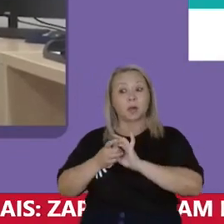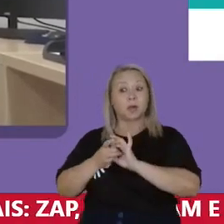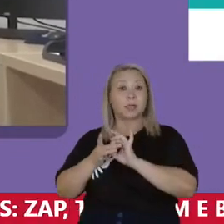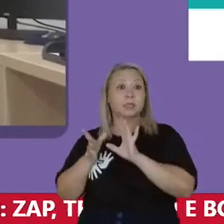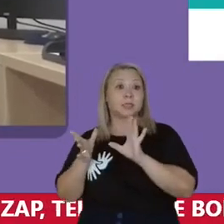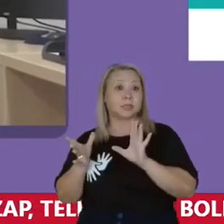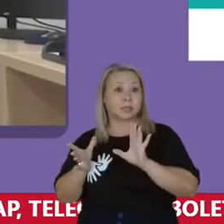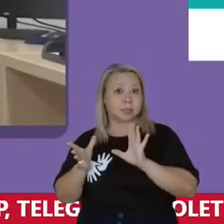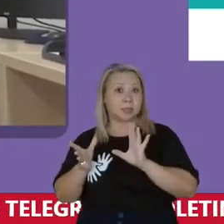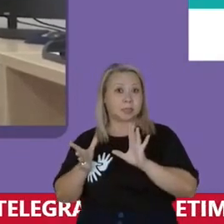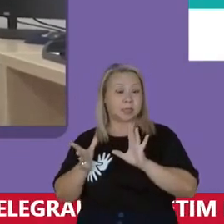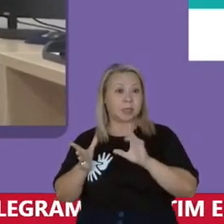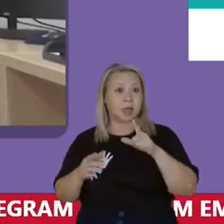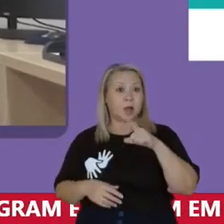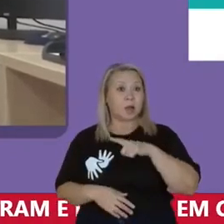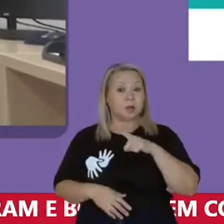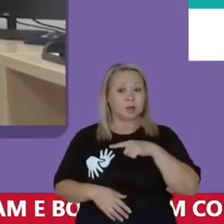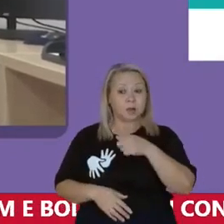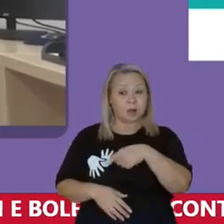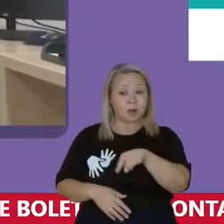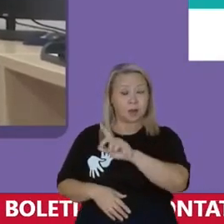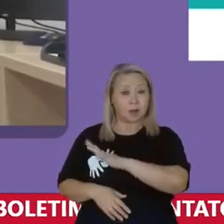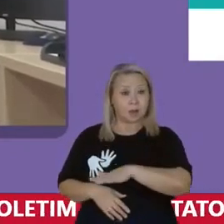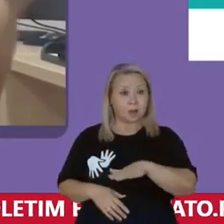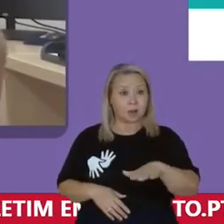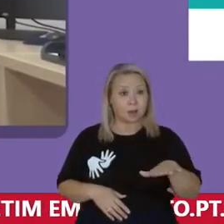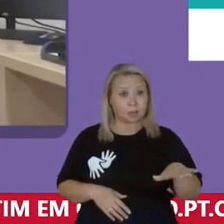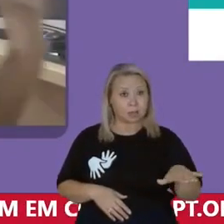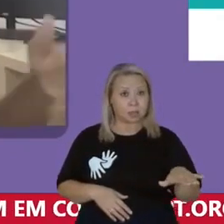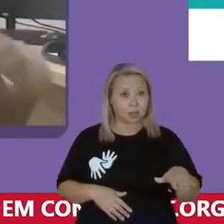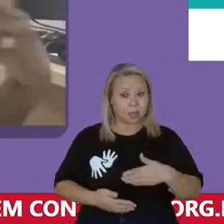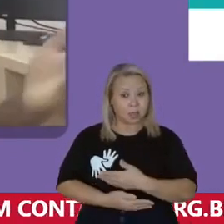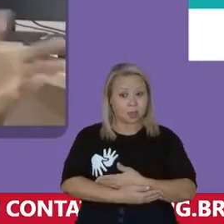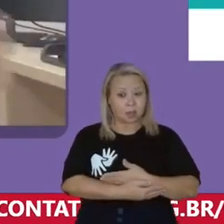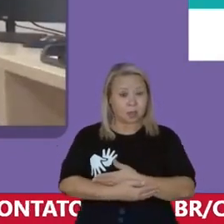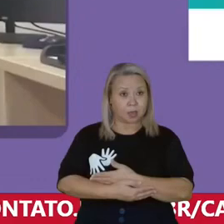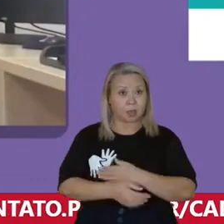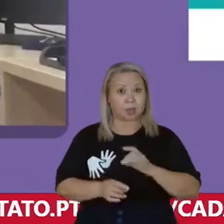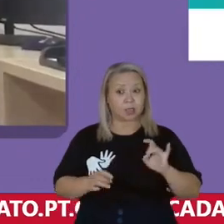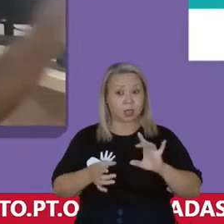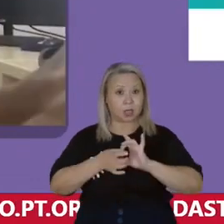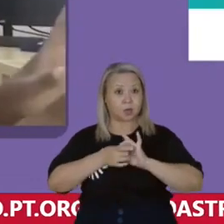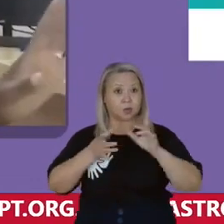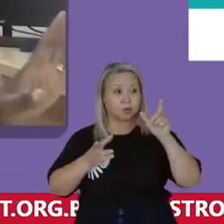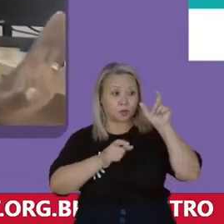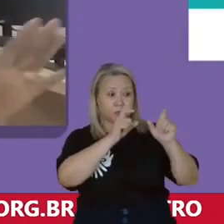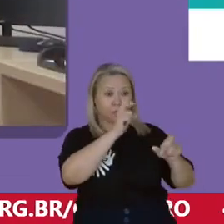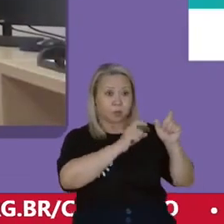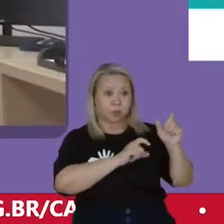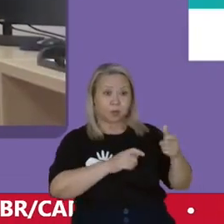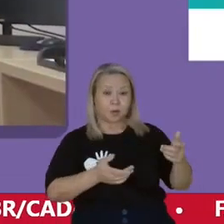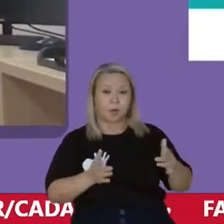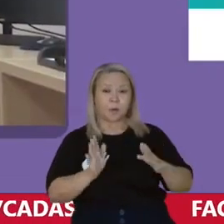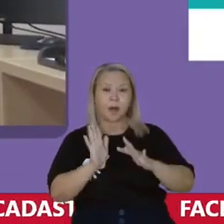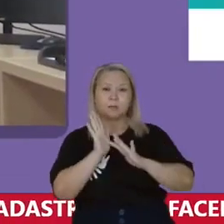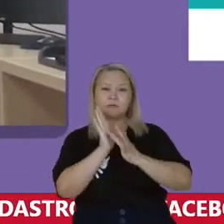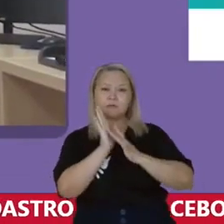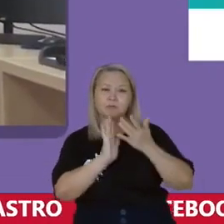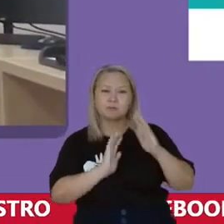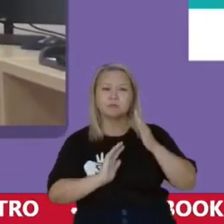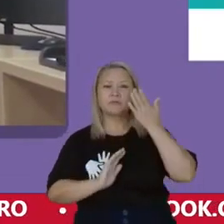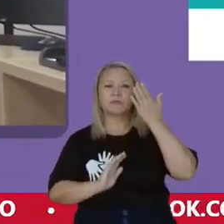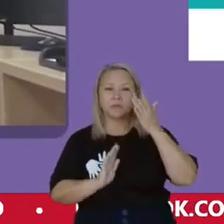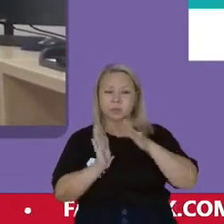De ter aquelas crianças Já que os abolicionistas estavam ali Para dar um disfarce Não,